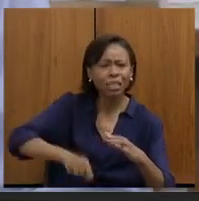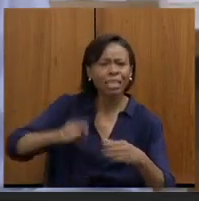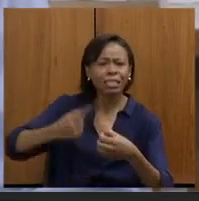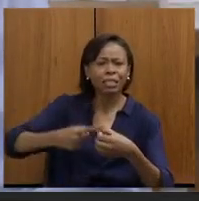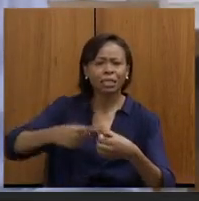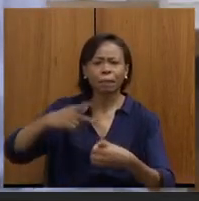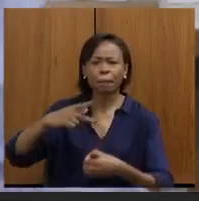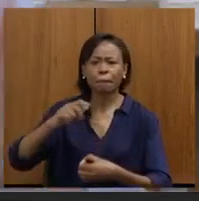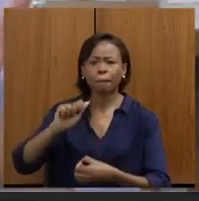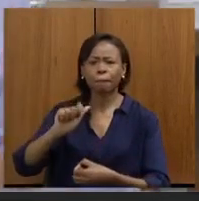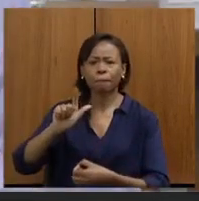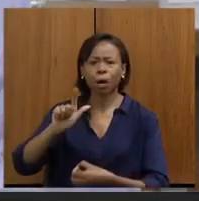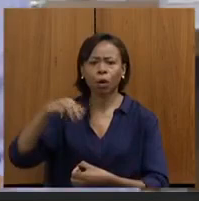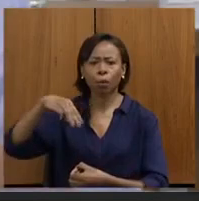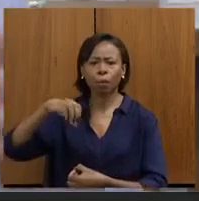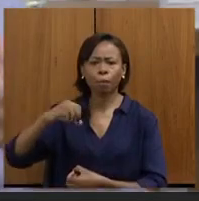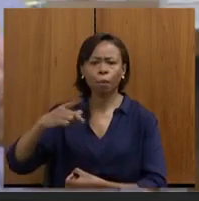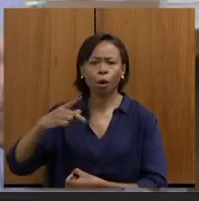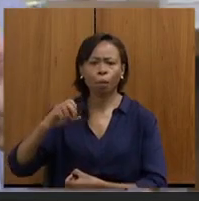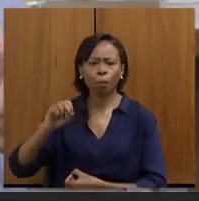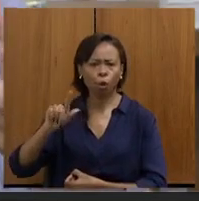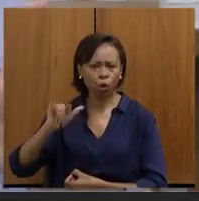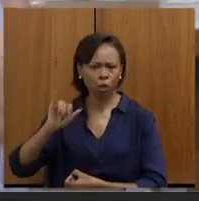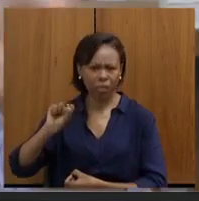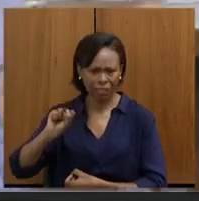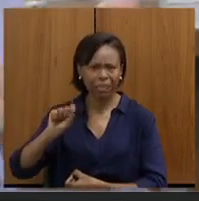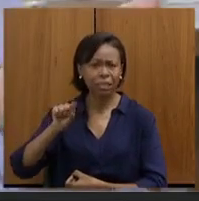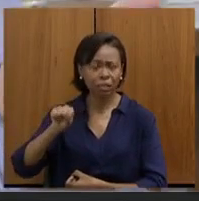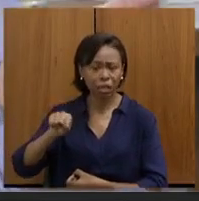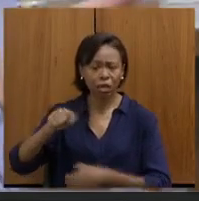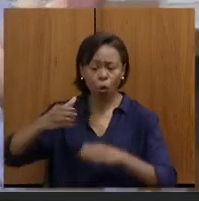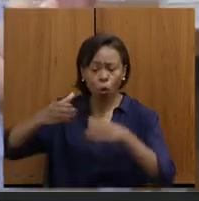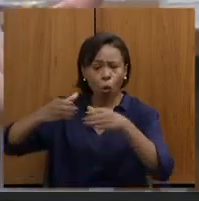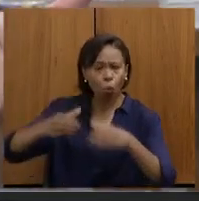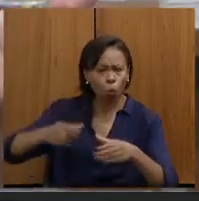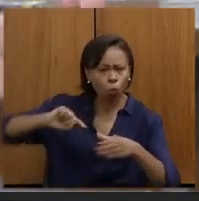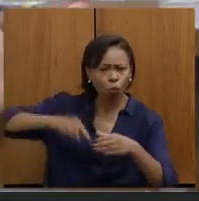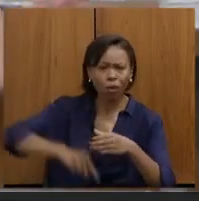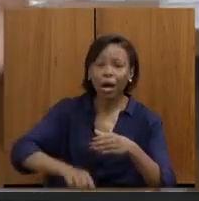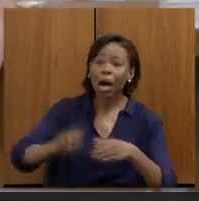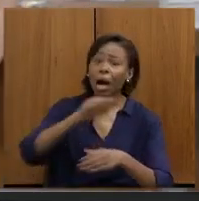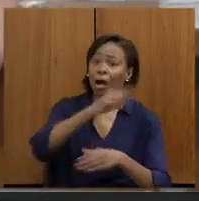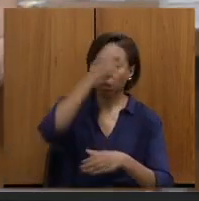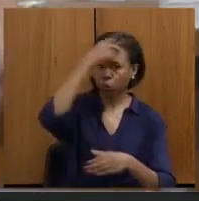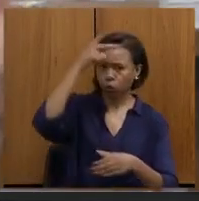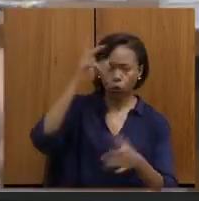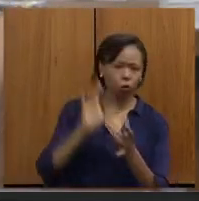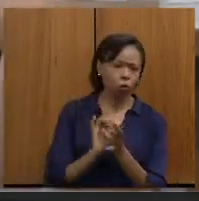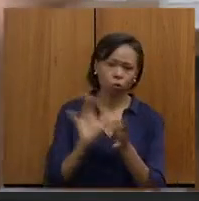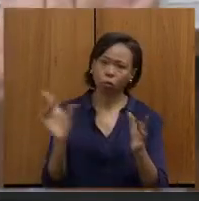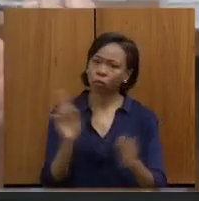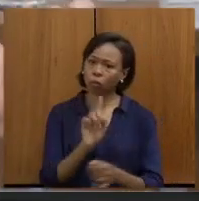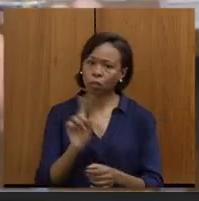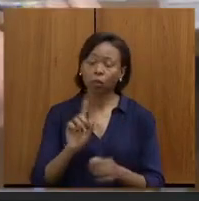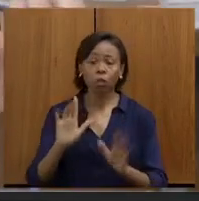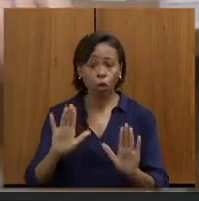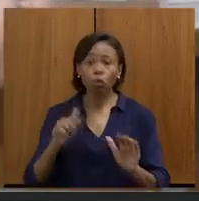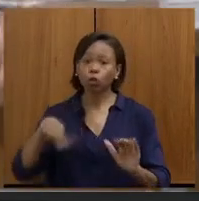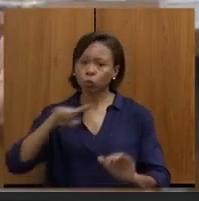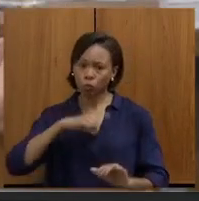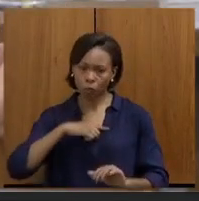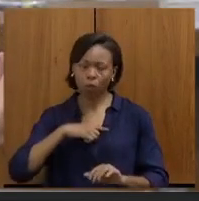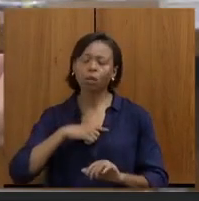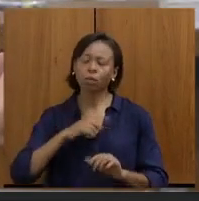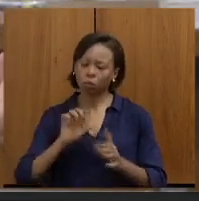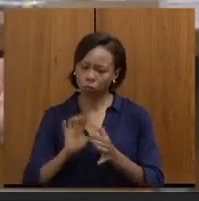para restabelecer um acesso e ele estava, ele não tinha sido utilizado por uma prefeitura, então o que a gente está fazendo é liberar esse tubulão